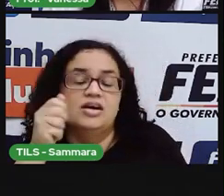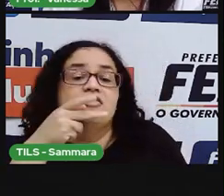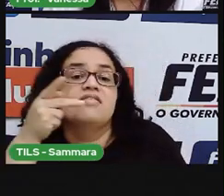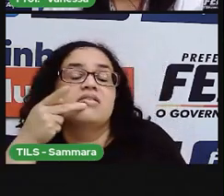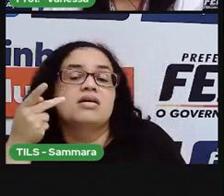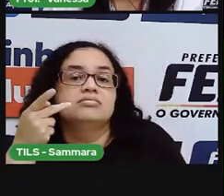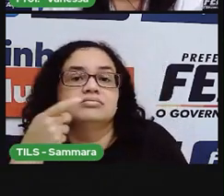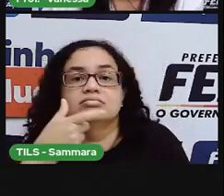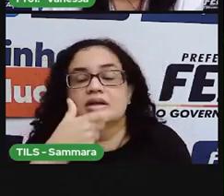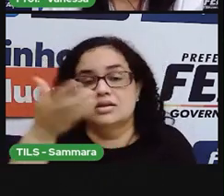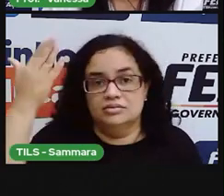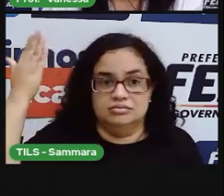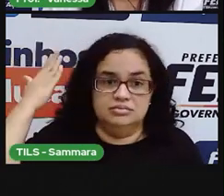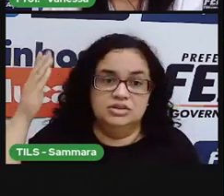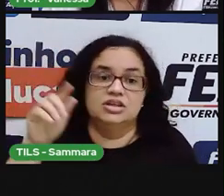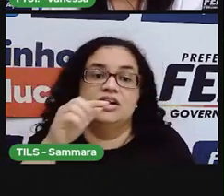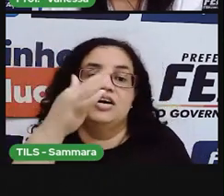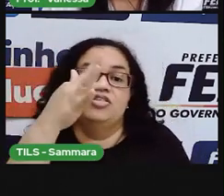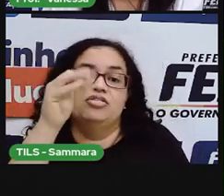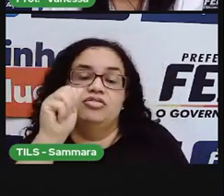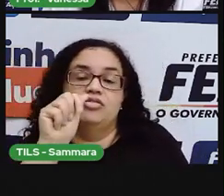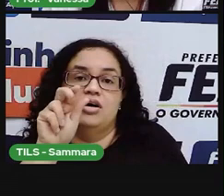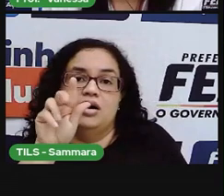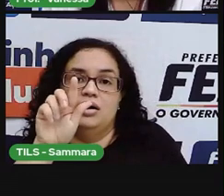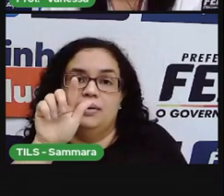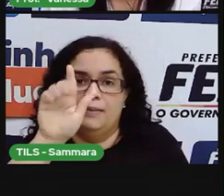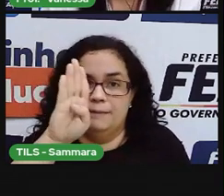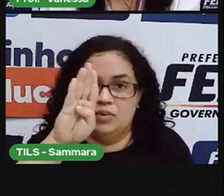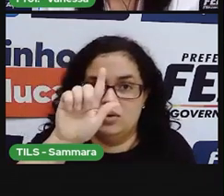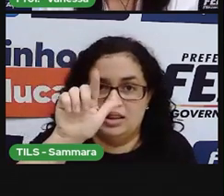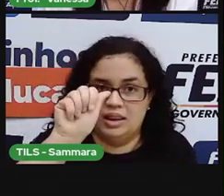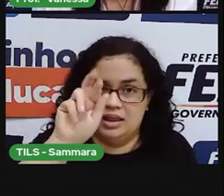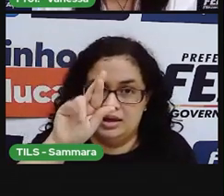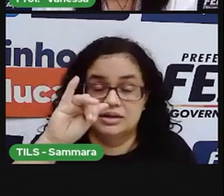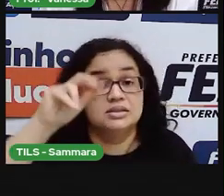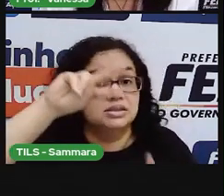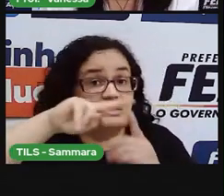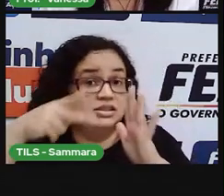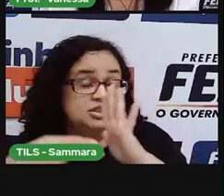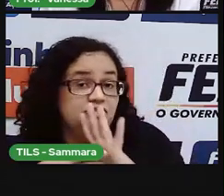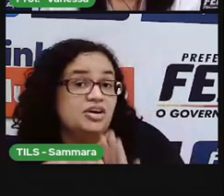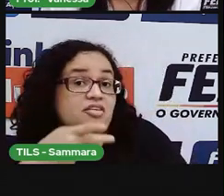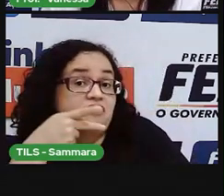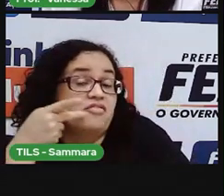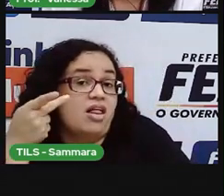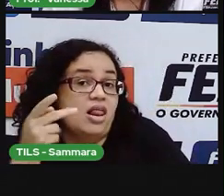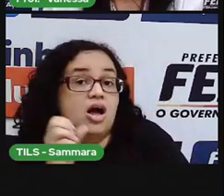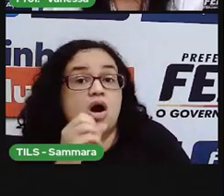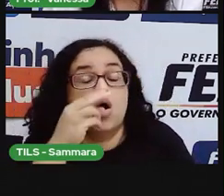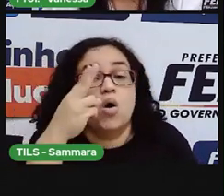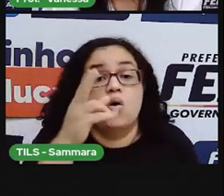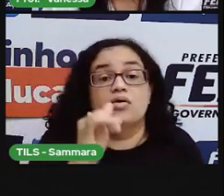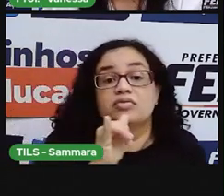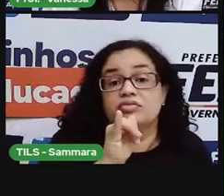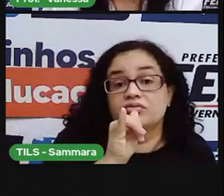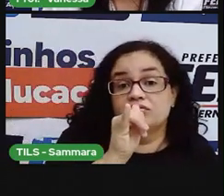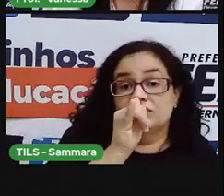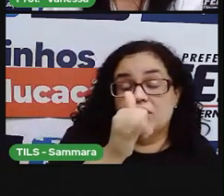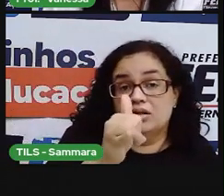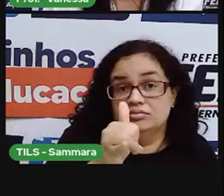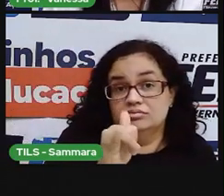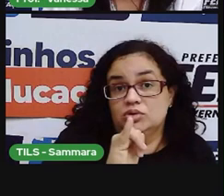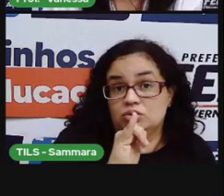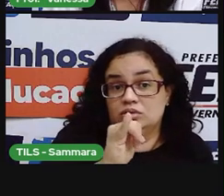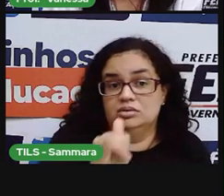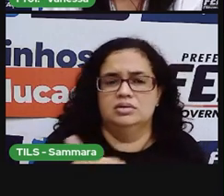fabulare, que significa narrar ou falar. As fábulas, elas são narradas